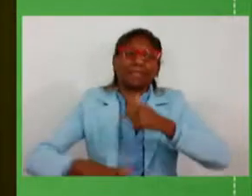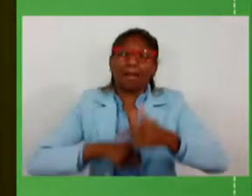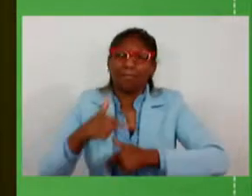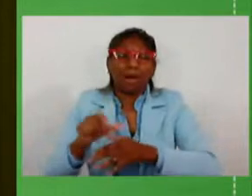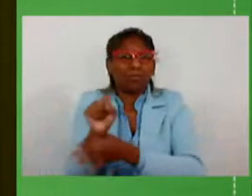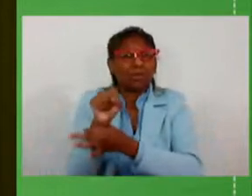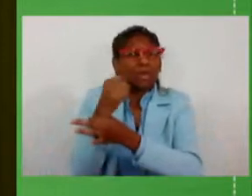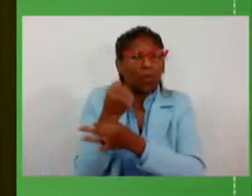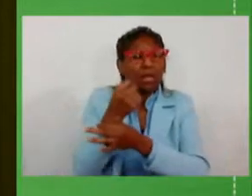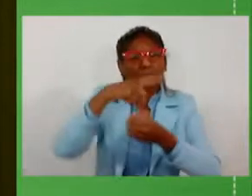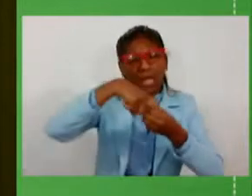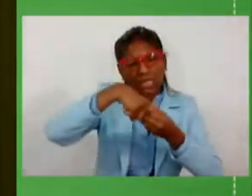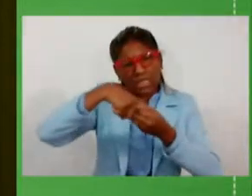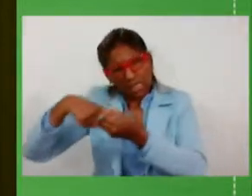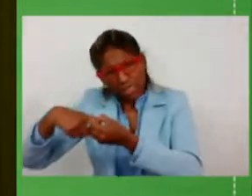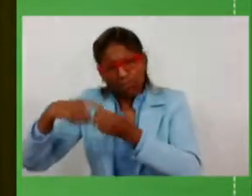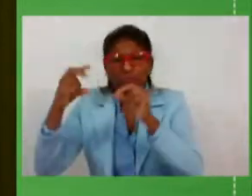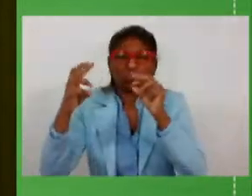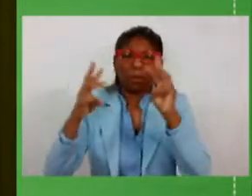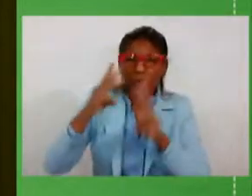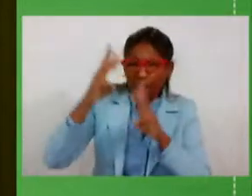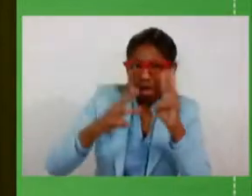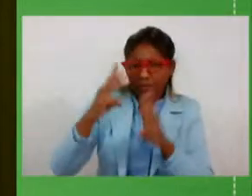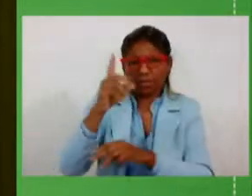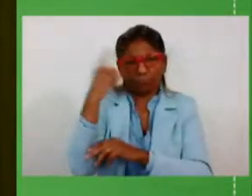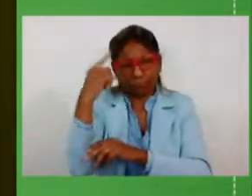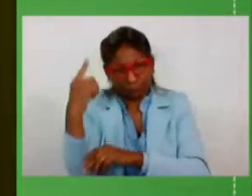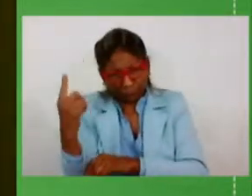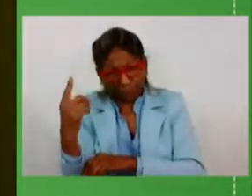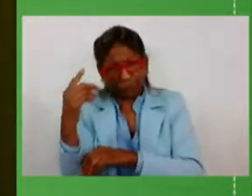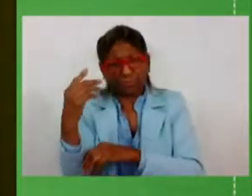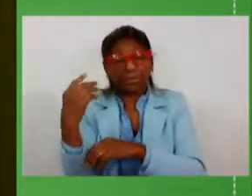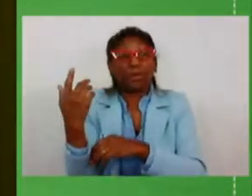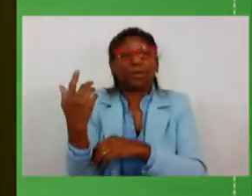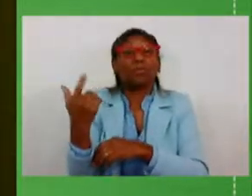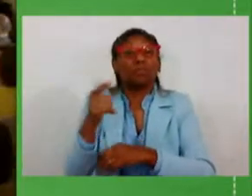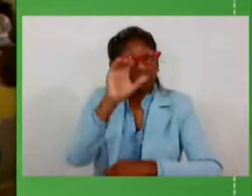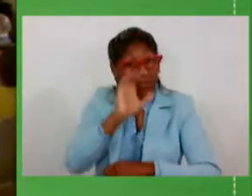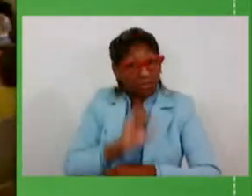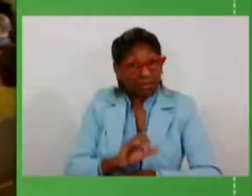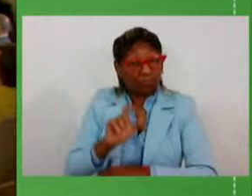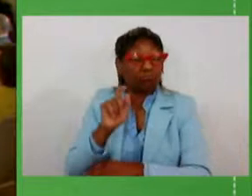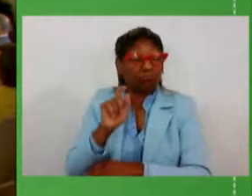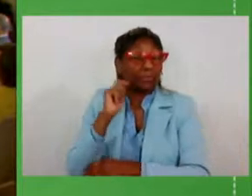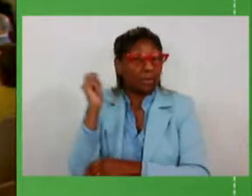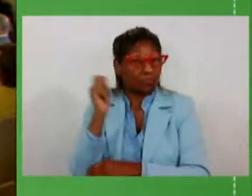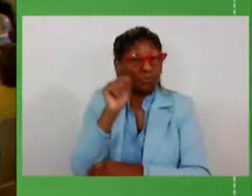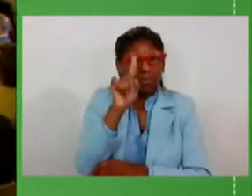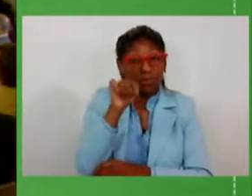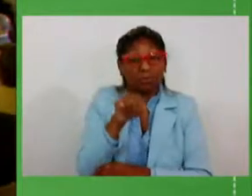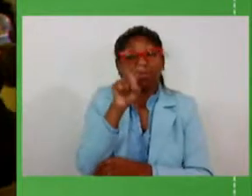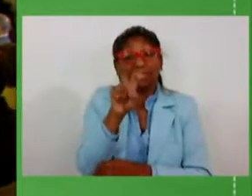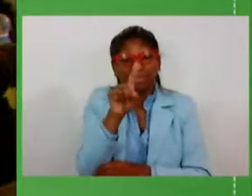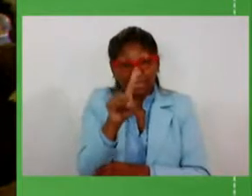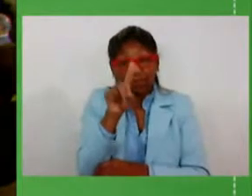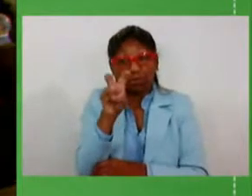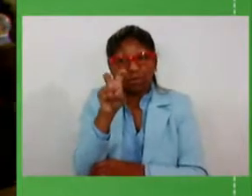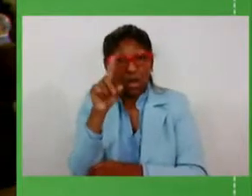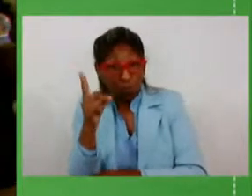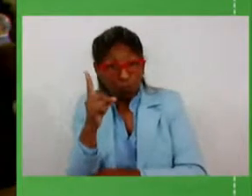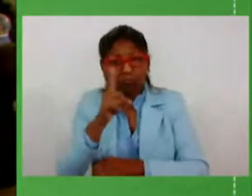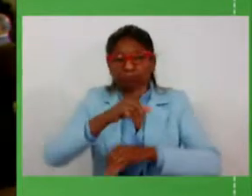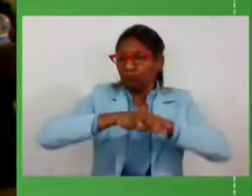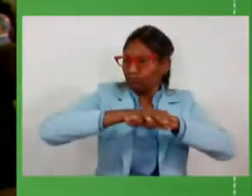guincho, ambulância para os cidadãos gaúchos. Serão 1.151 quilômetros de extensão